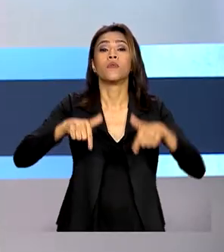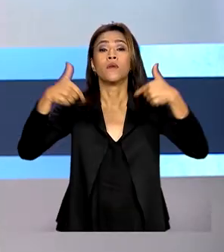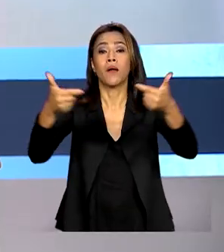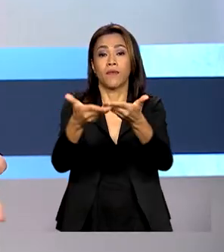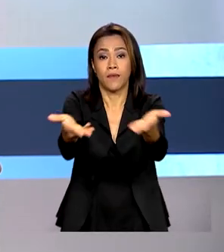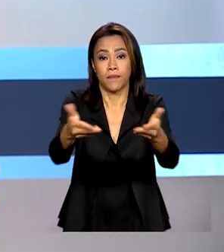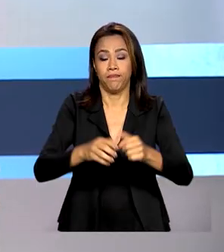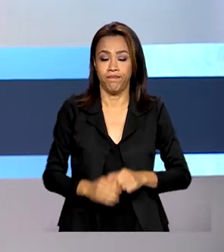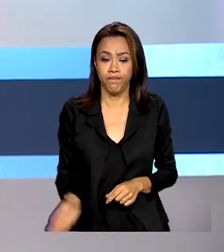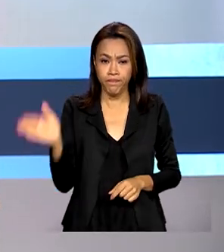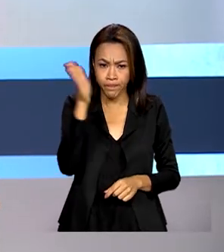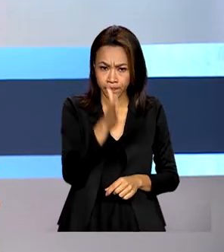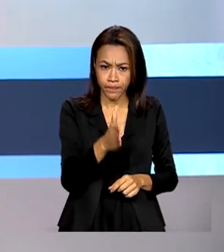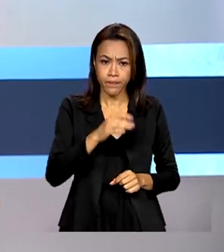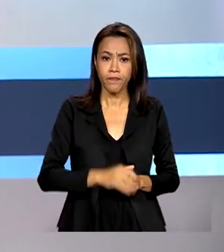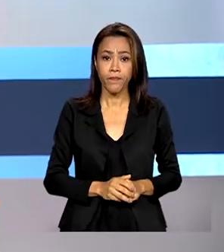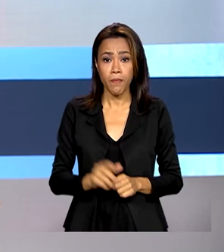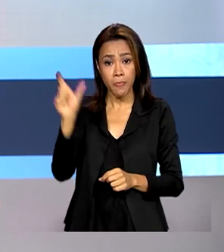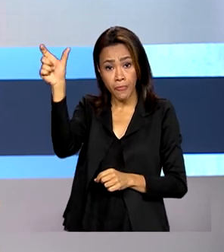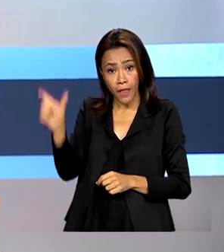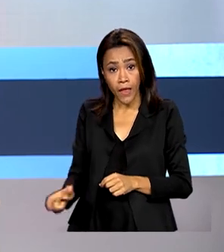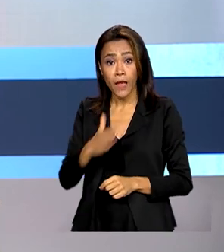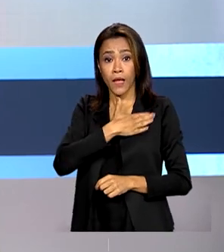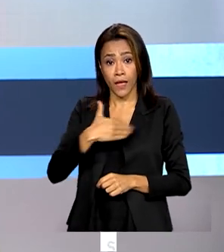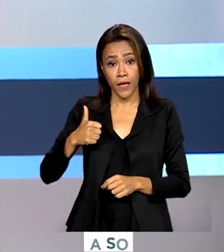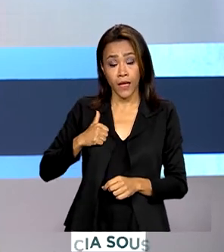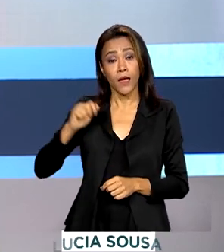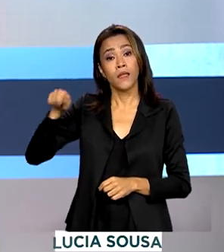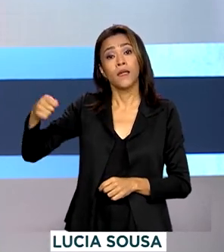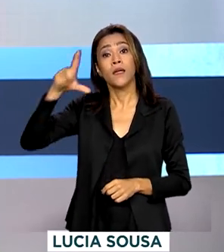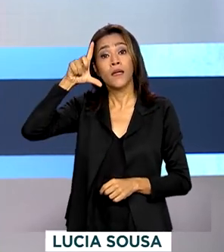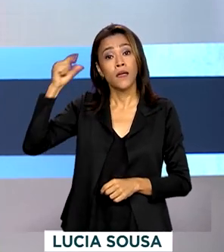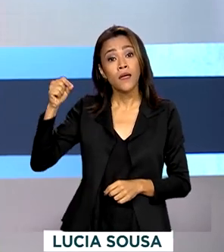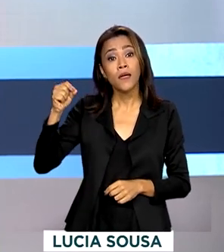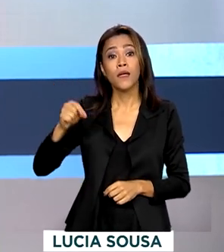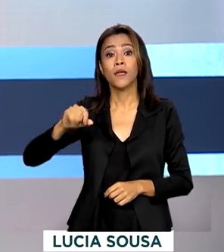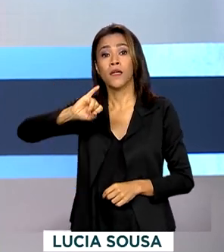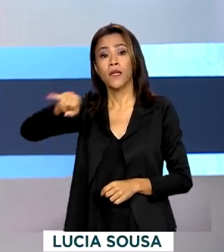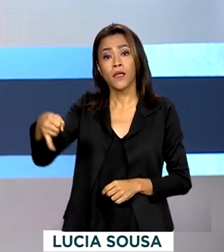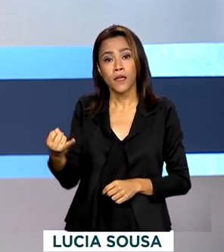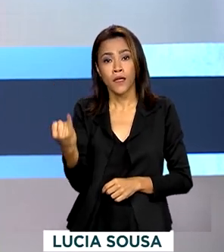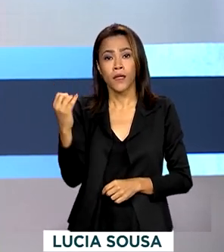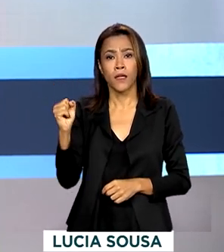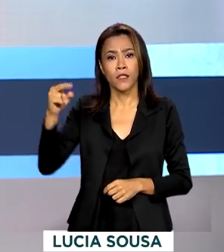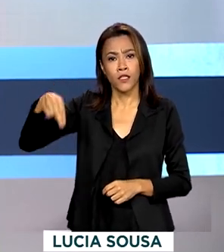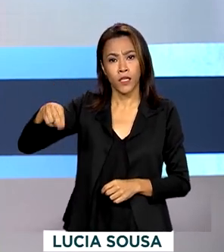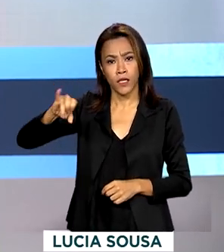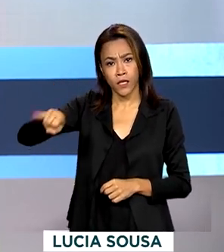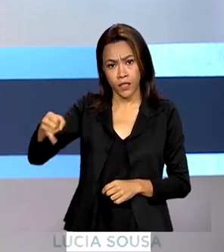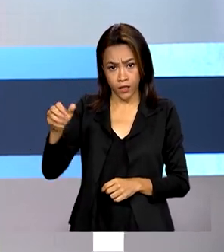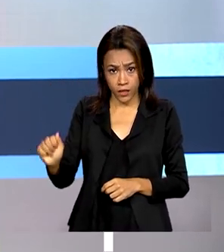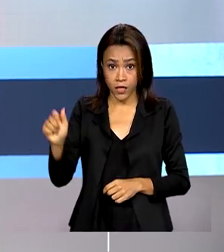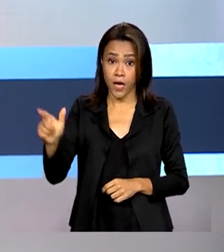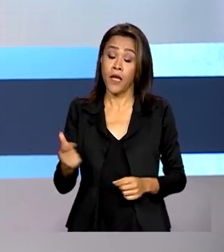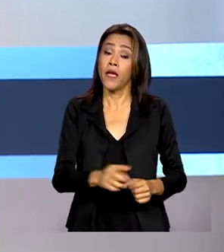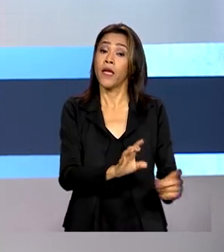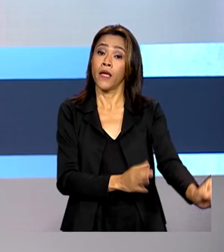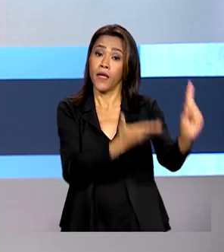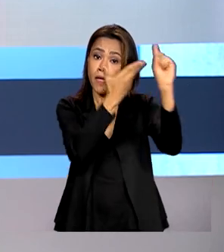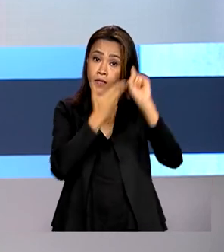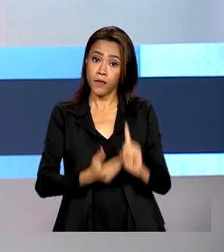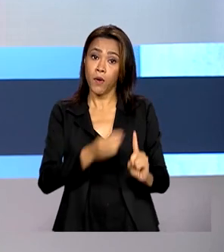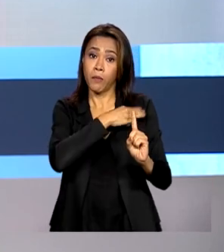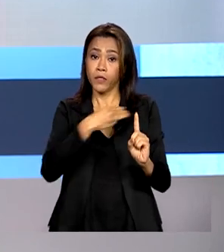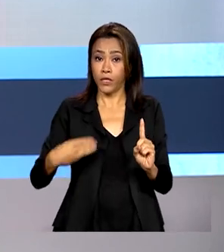E olha, a primeira-dama, Janja Lula da Silva, recebeu na tarde dessa terça-feira, a ministra da Cultura, Margarete Menezes, no